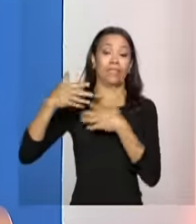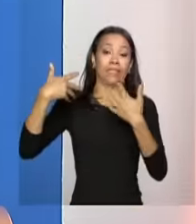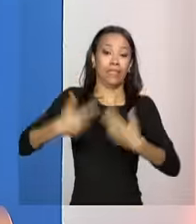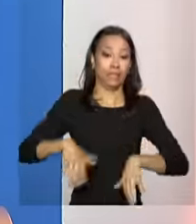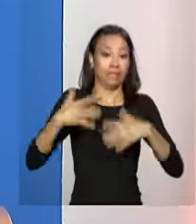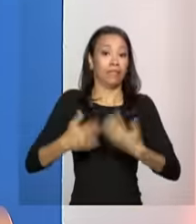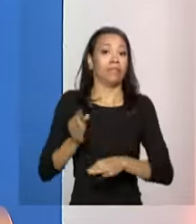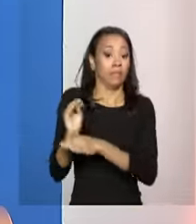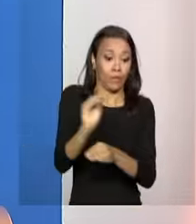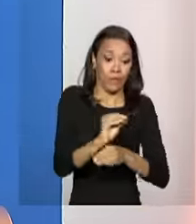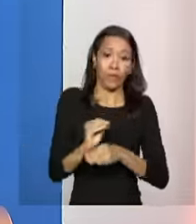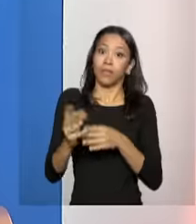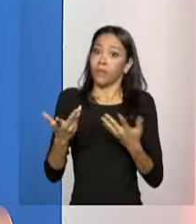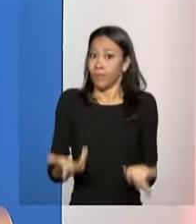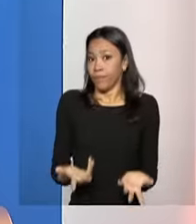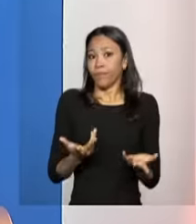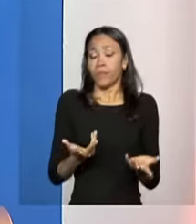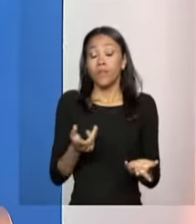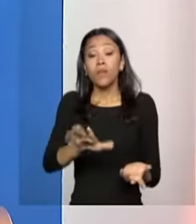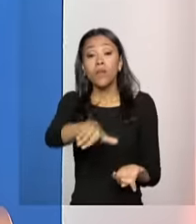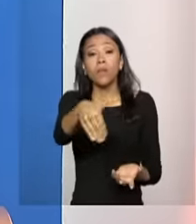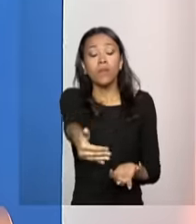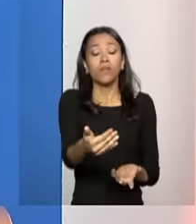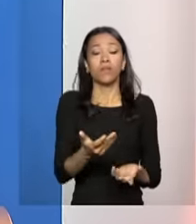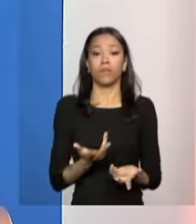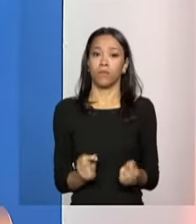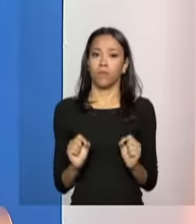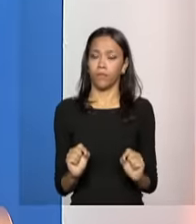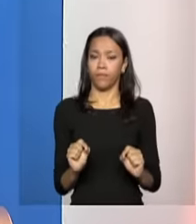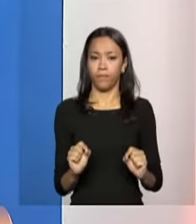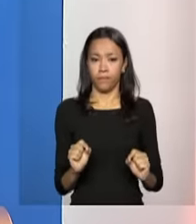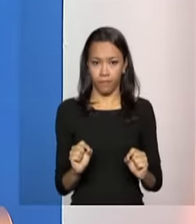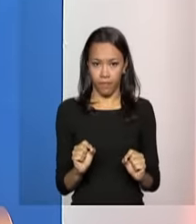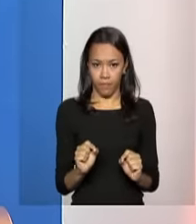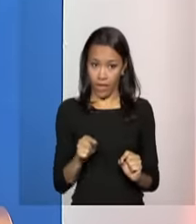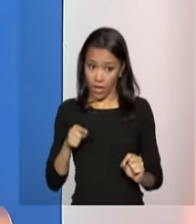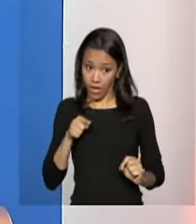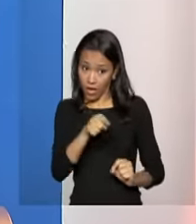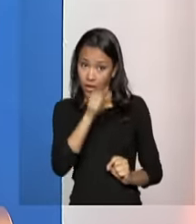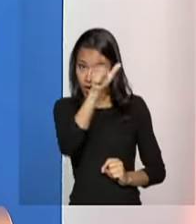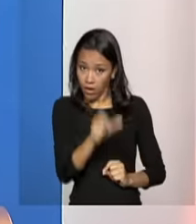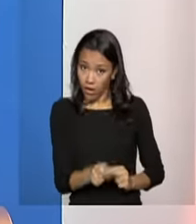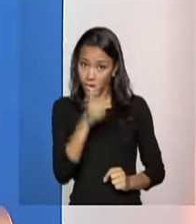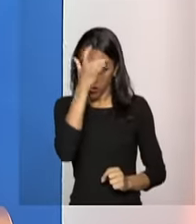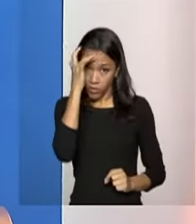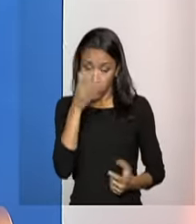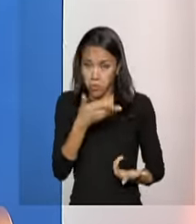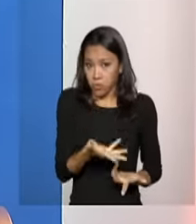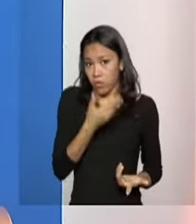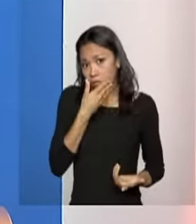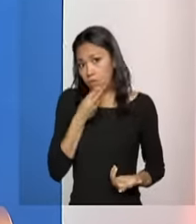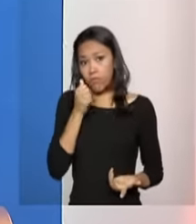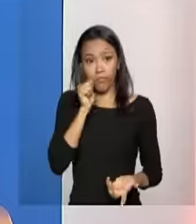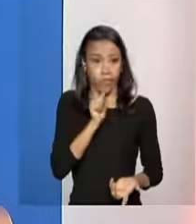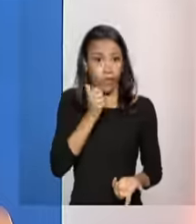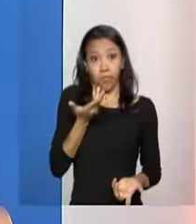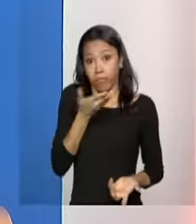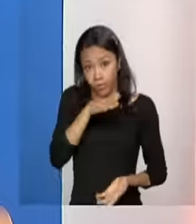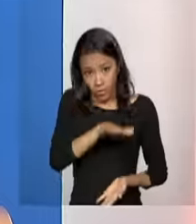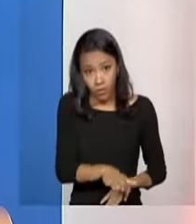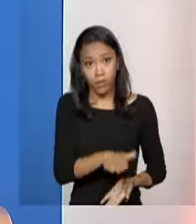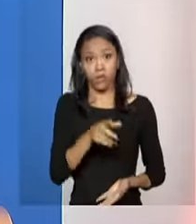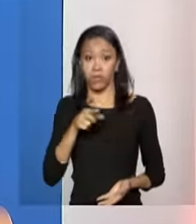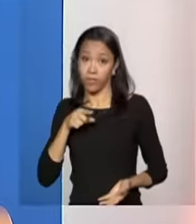Enquanto há ainda possibilidade de que aquela pessoa, aquele indivíduo, aquela mulher, aquele homem, ou aquela criança, aquela